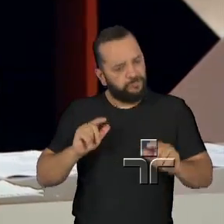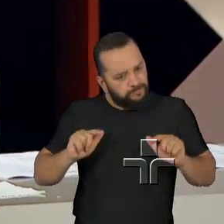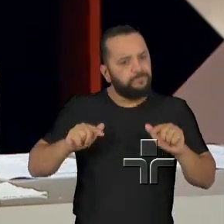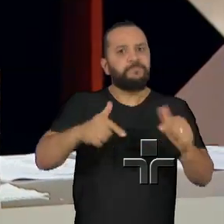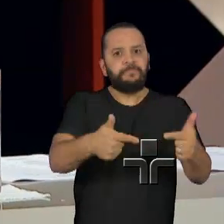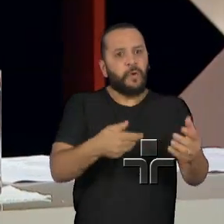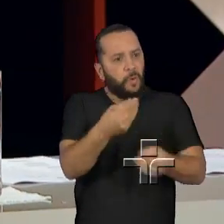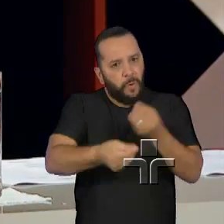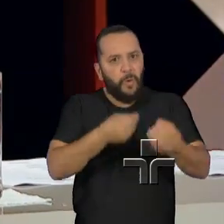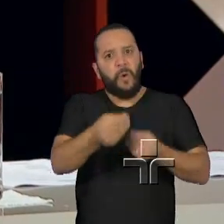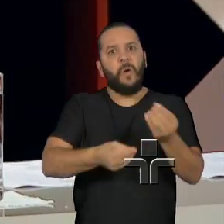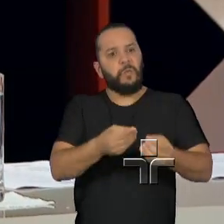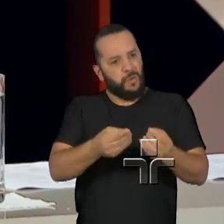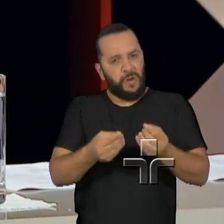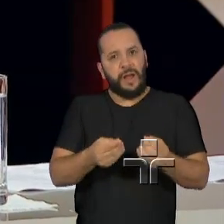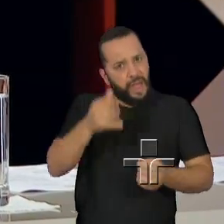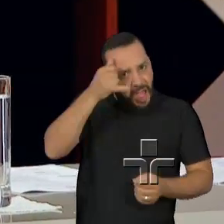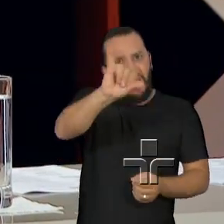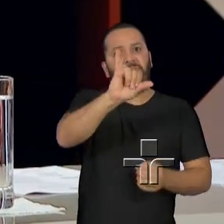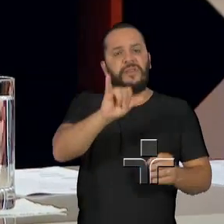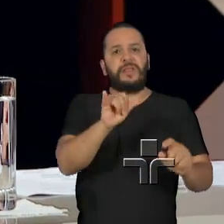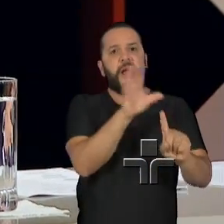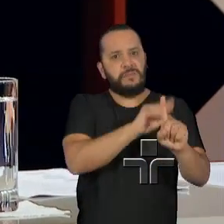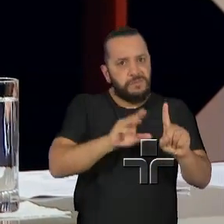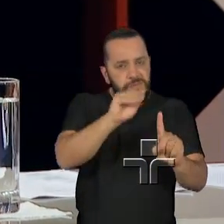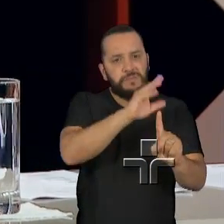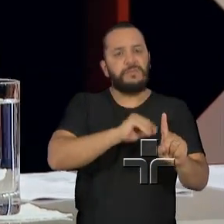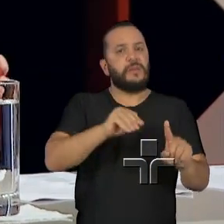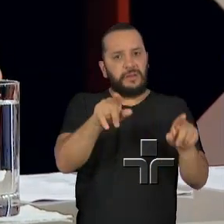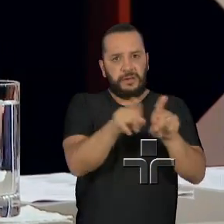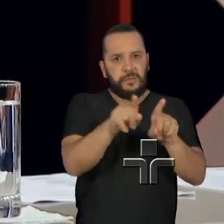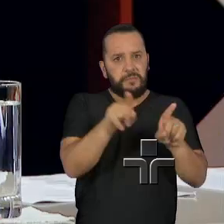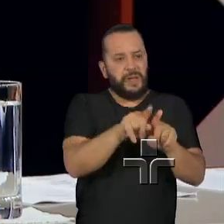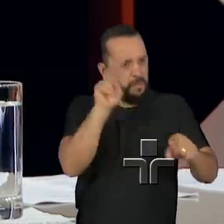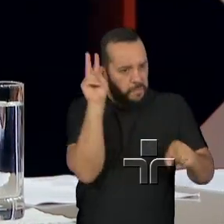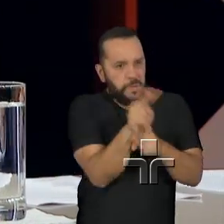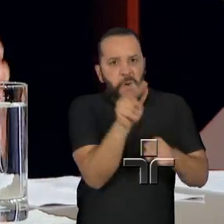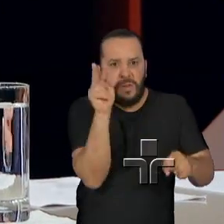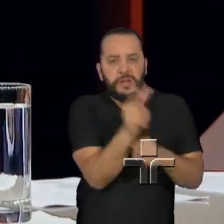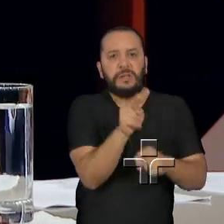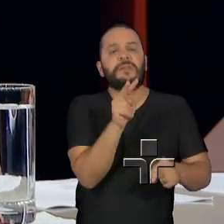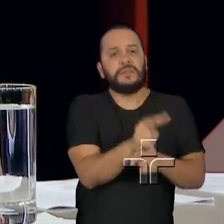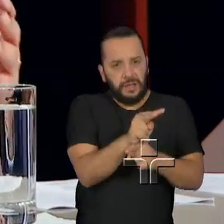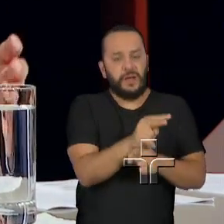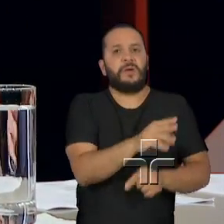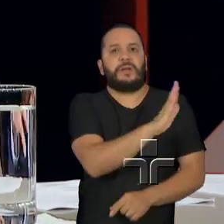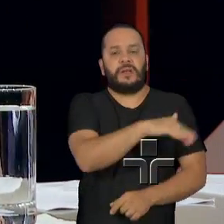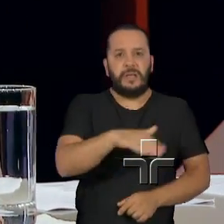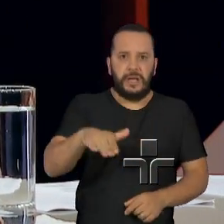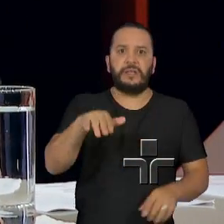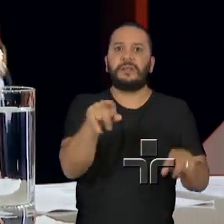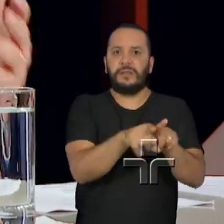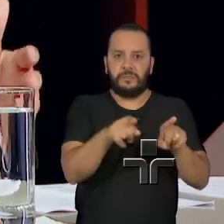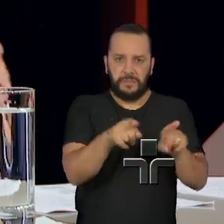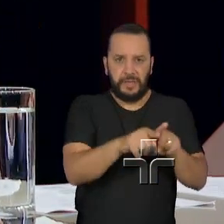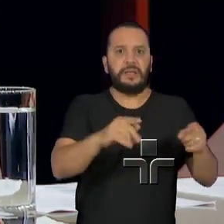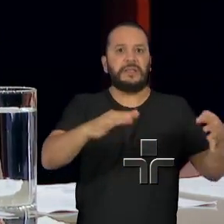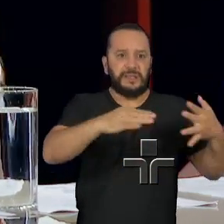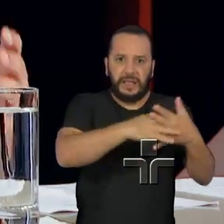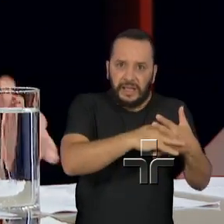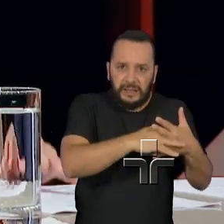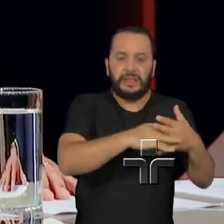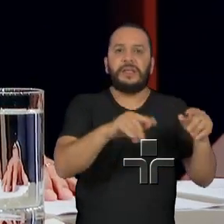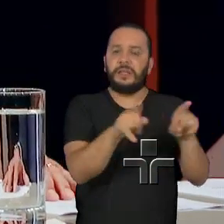criminalidade, por um lado, mas principalmente na atuação de proteção aos direitos da cidadania, proteção da